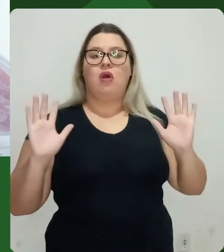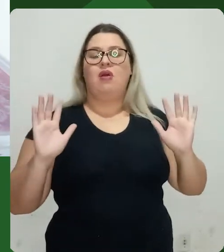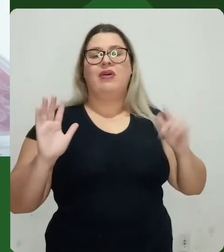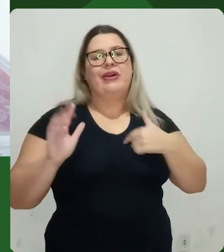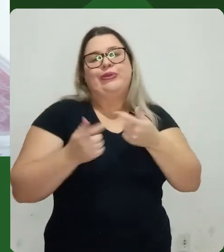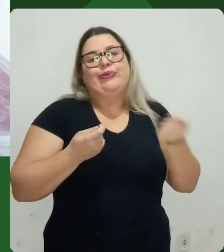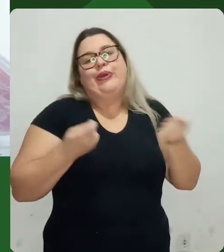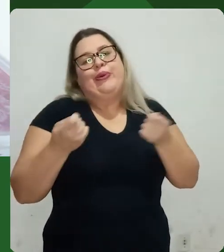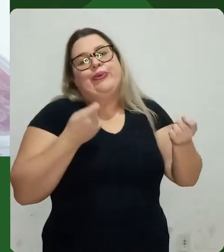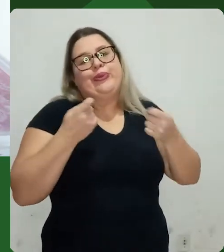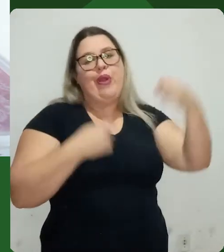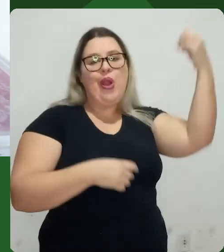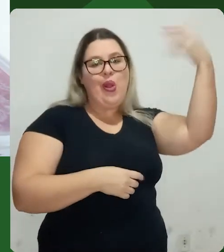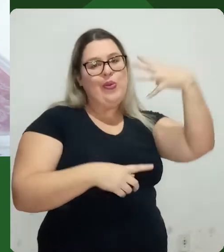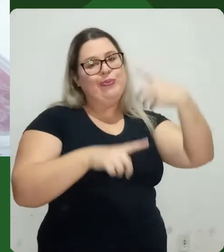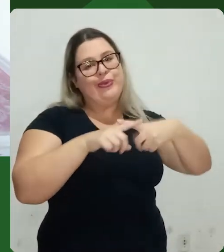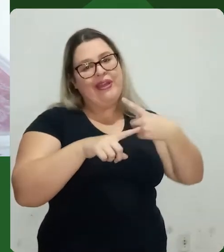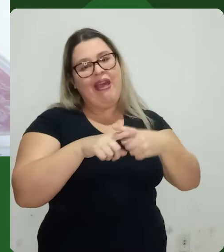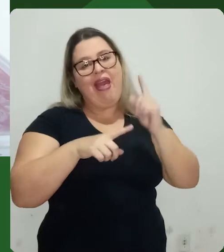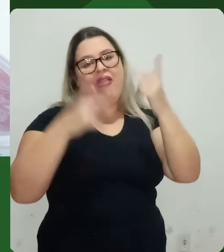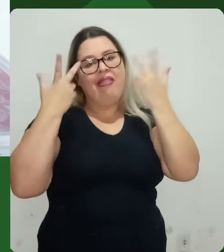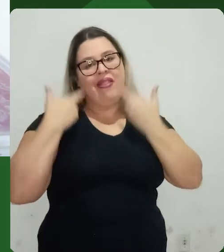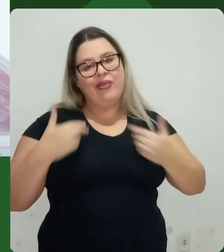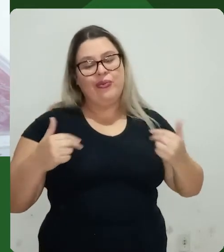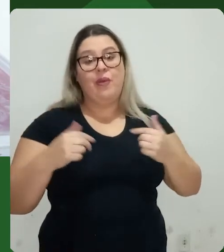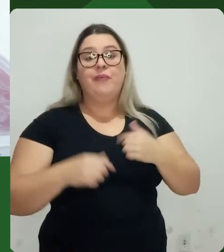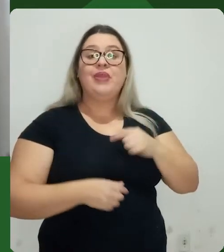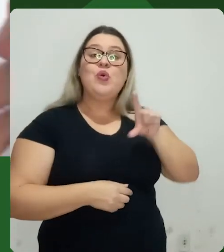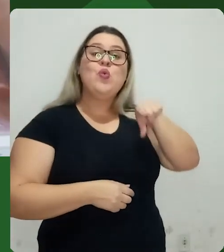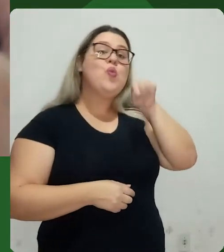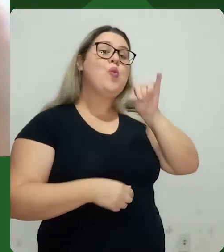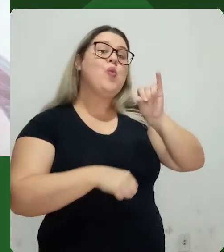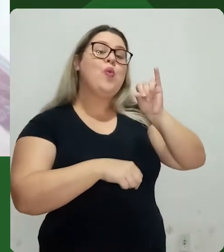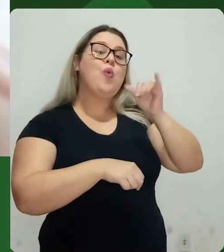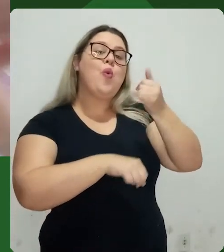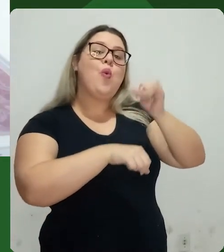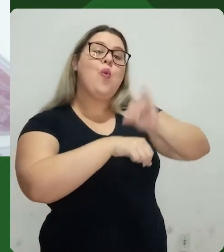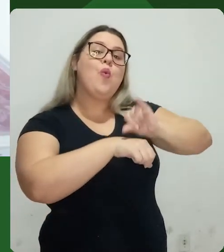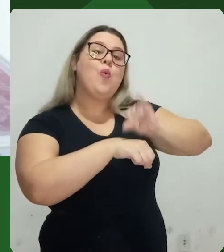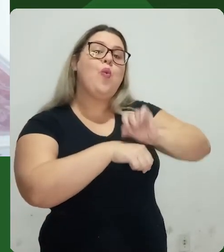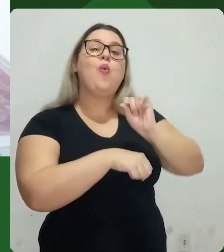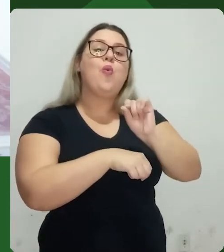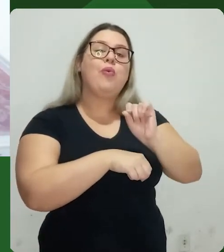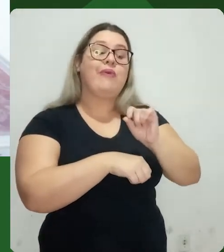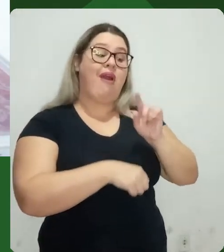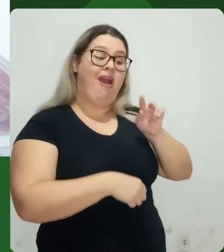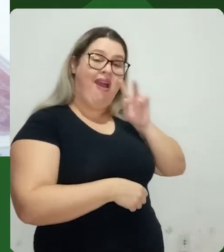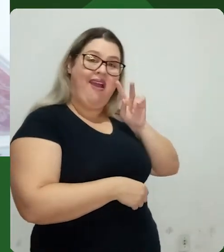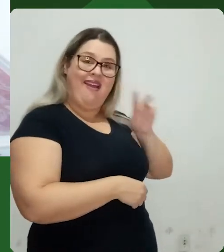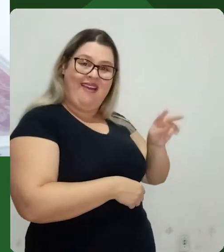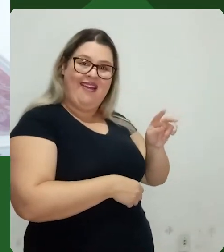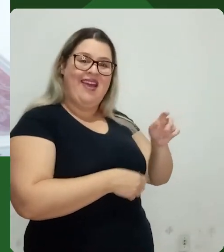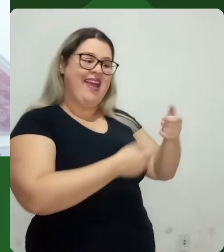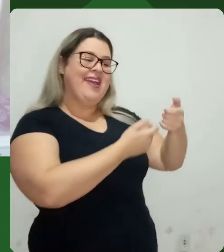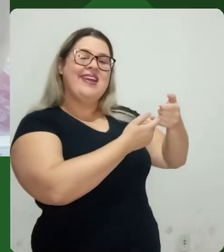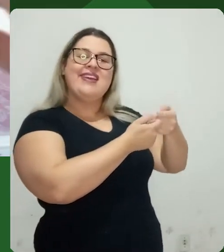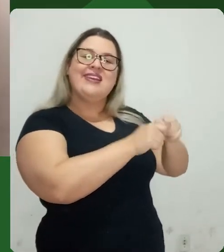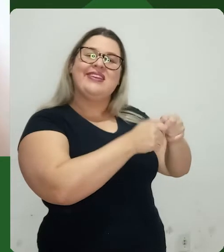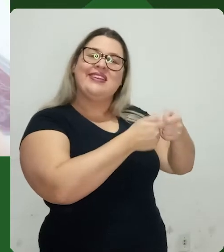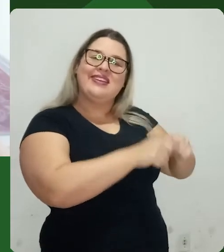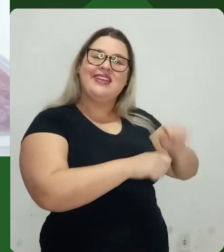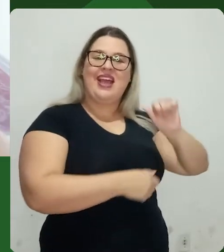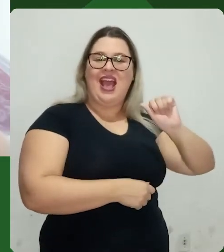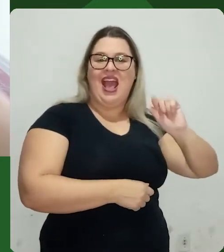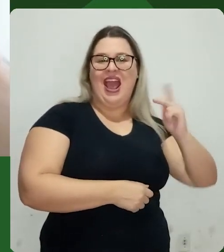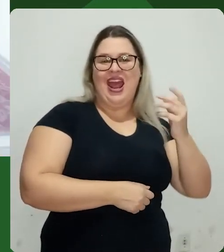uma luz difusa, com bastante intensidade, mas uma luz que eu acabo não tendo tanto controle. E o produto escolhido foi esse produto aqui. E a primeira